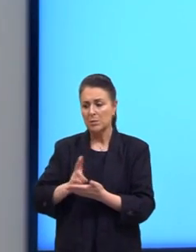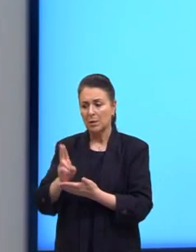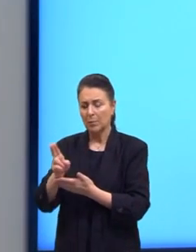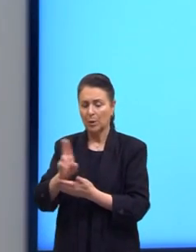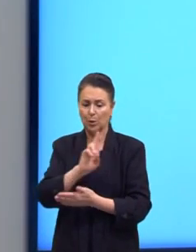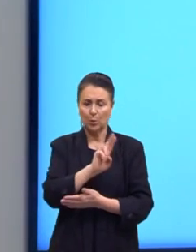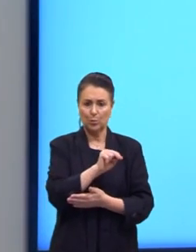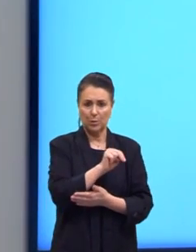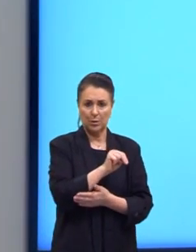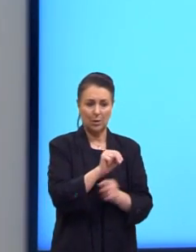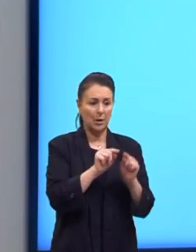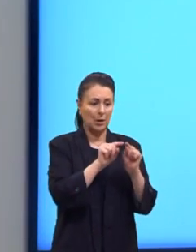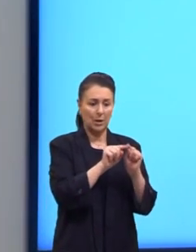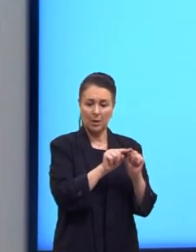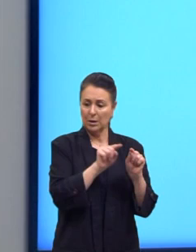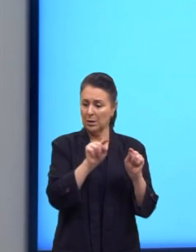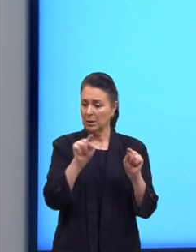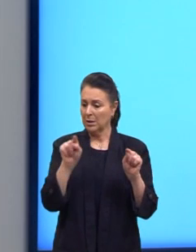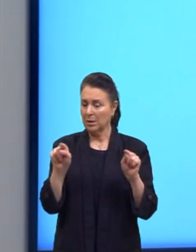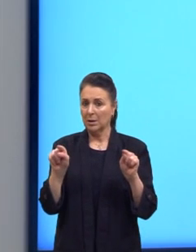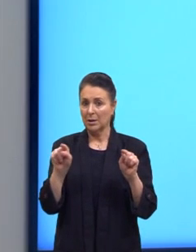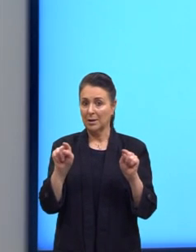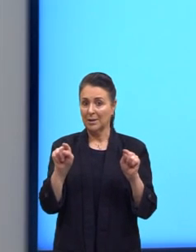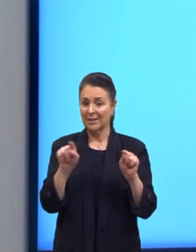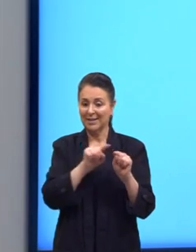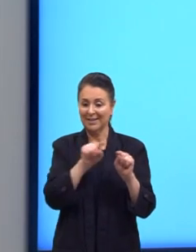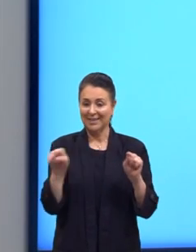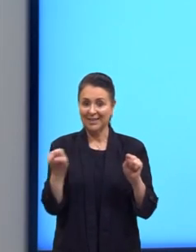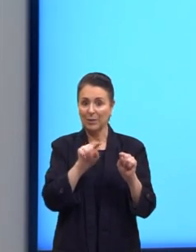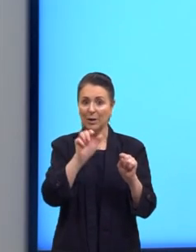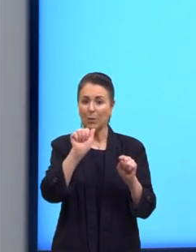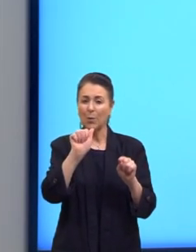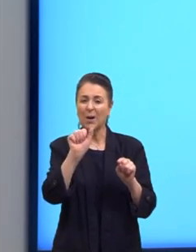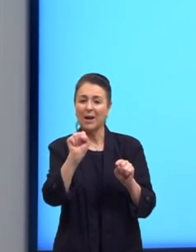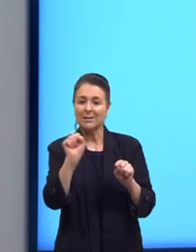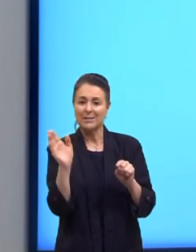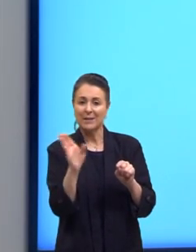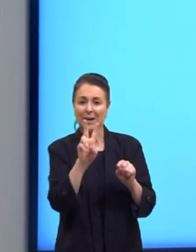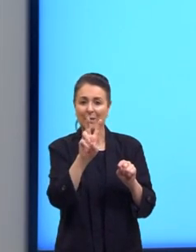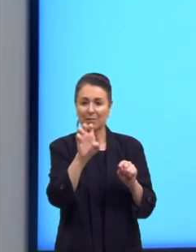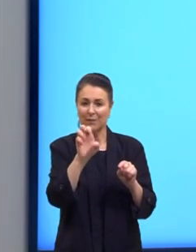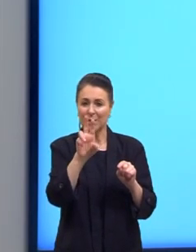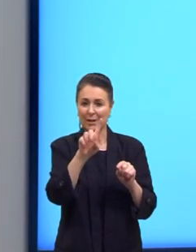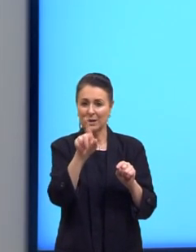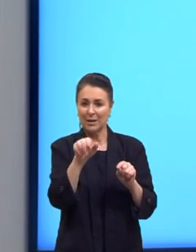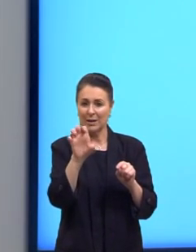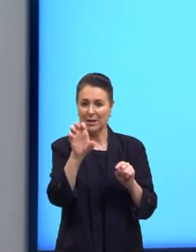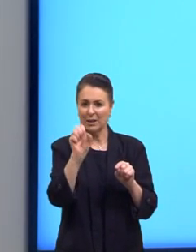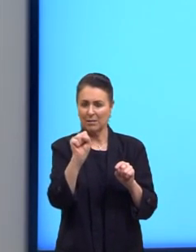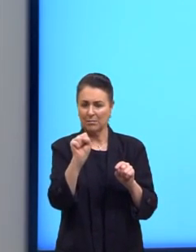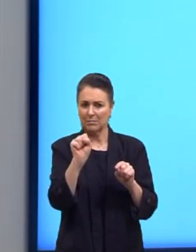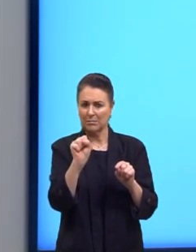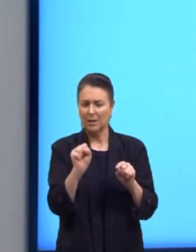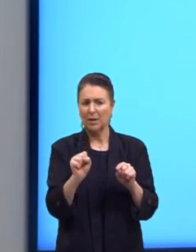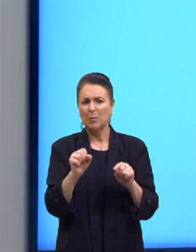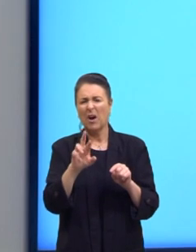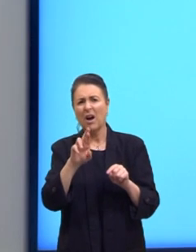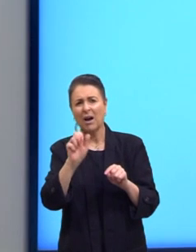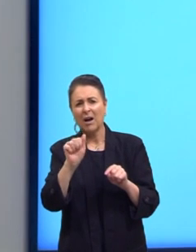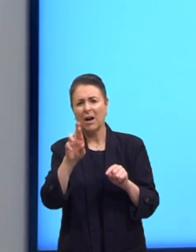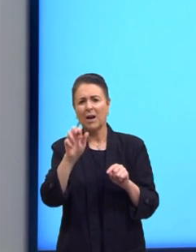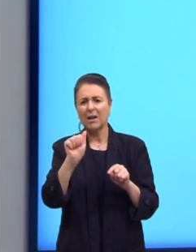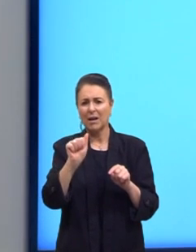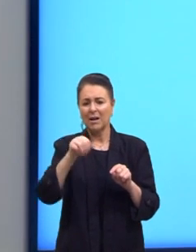rarely até o usually é o às vezes, né? Claro que dá para a gente tentar, assim, puxar um raramente,